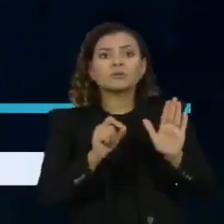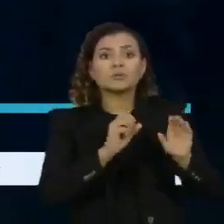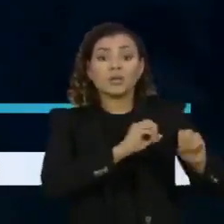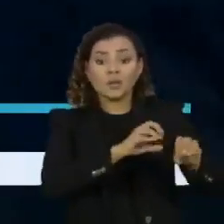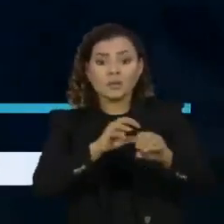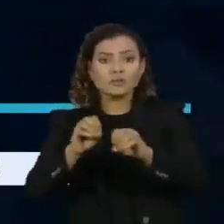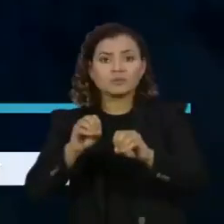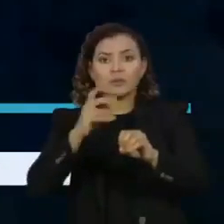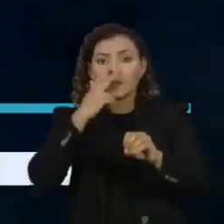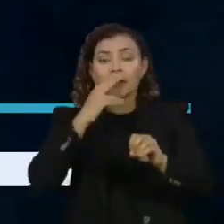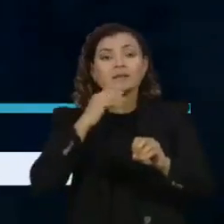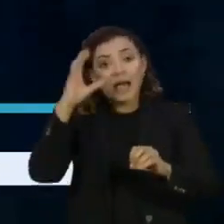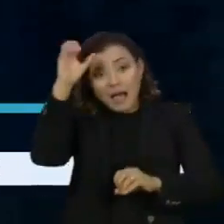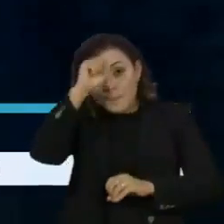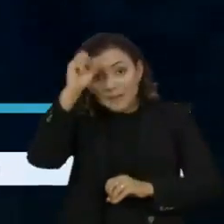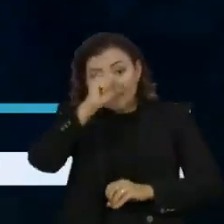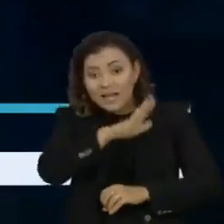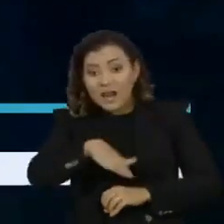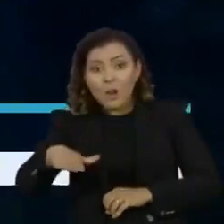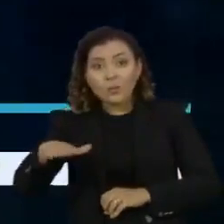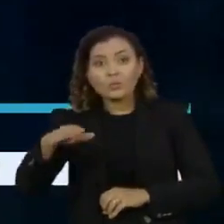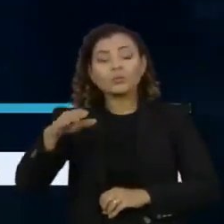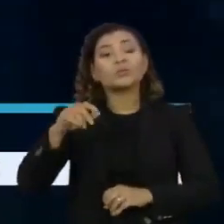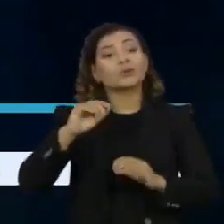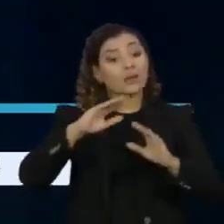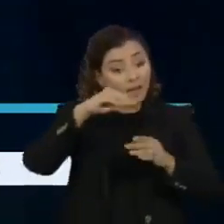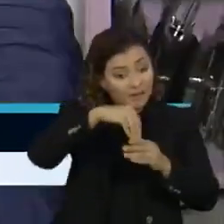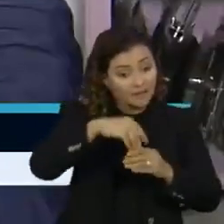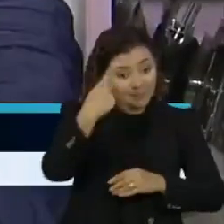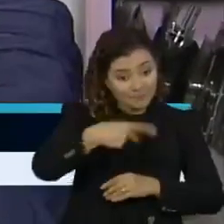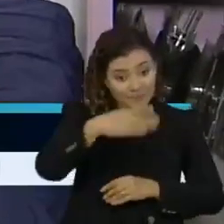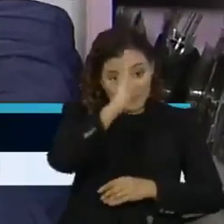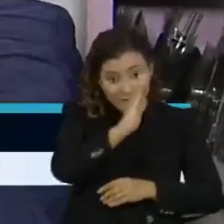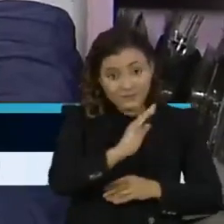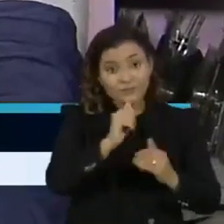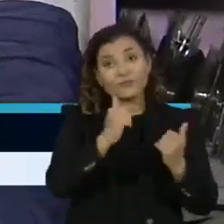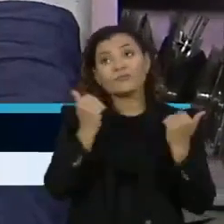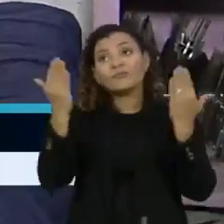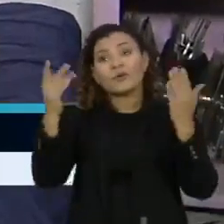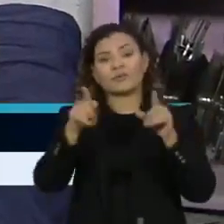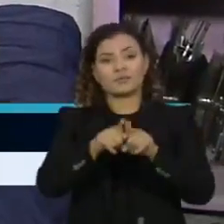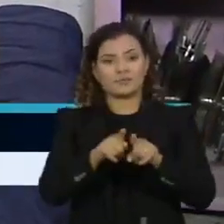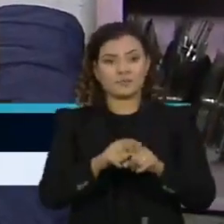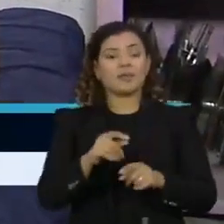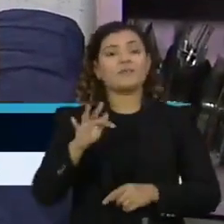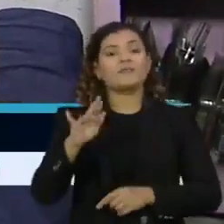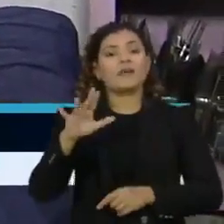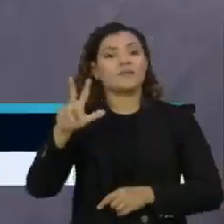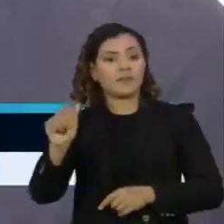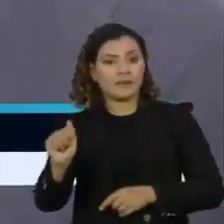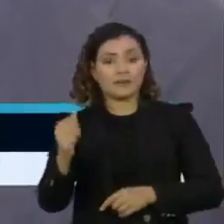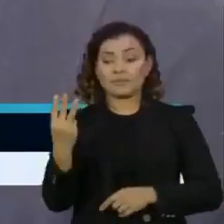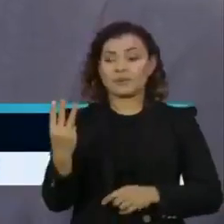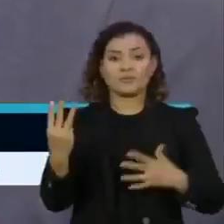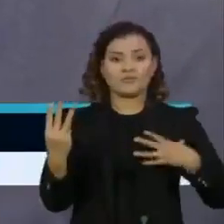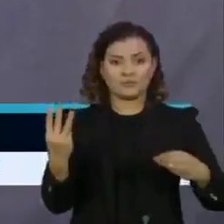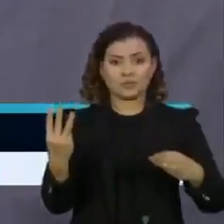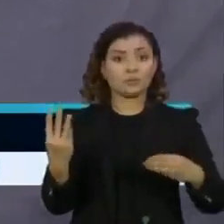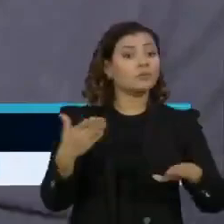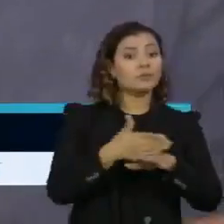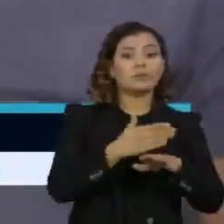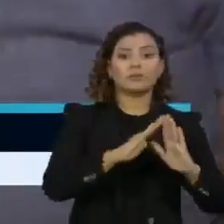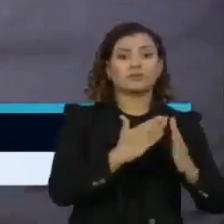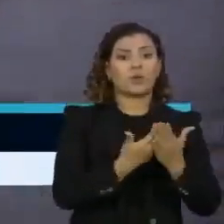negativa a aprendizagem dos alunos dentro e fora do Brasil. Flávia tem três filhos. Eles não vão à escola desde o